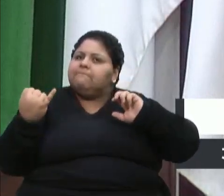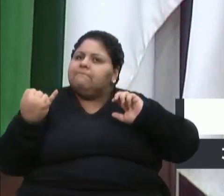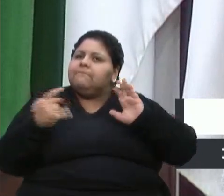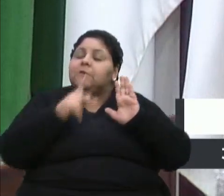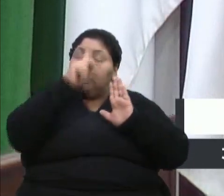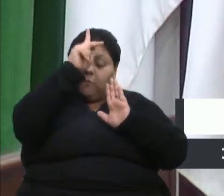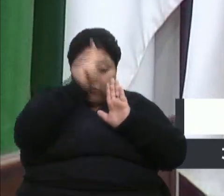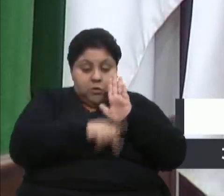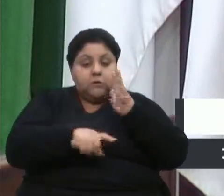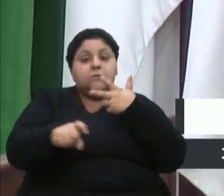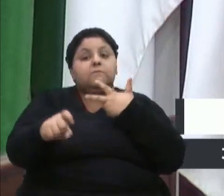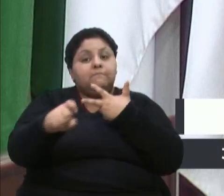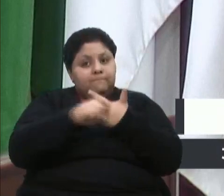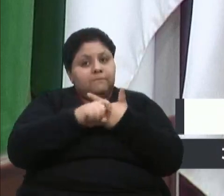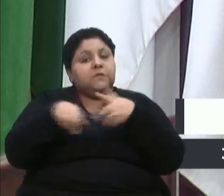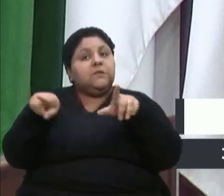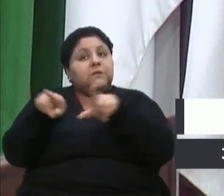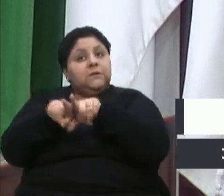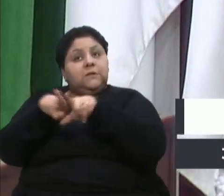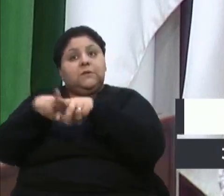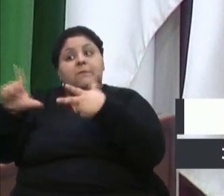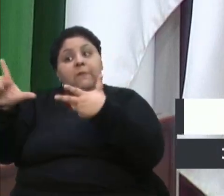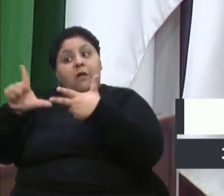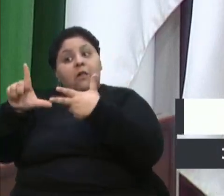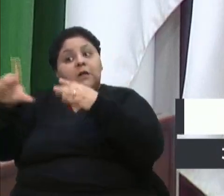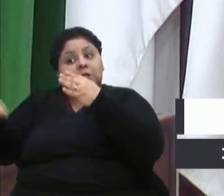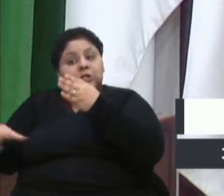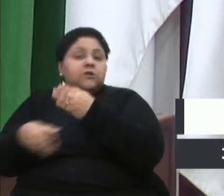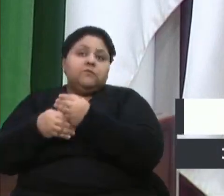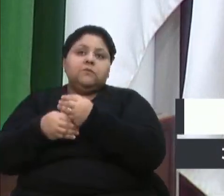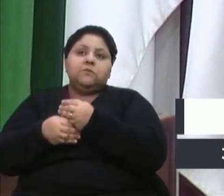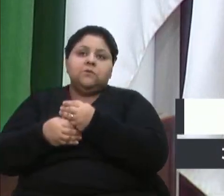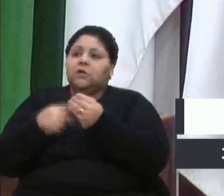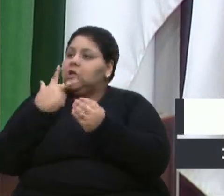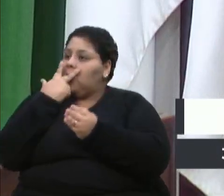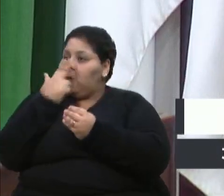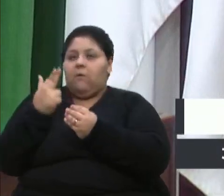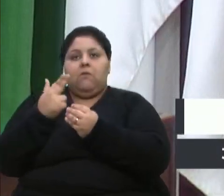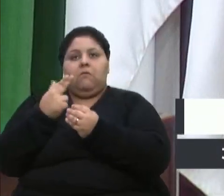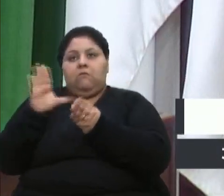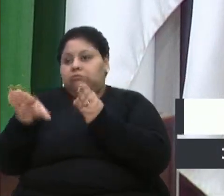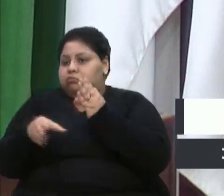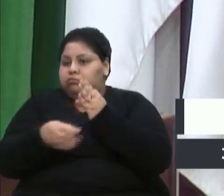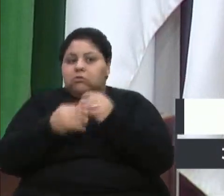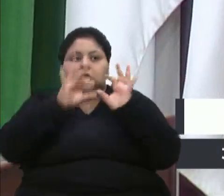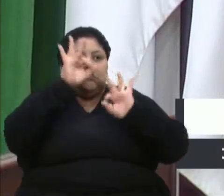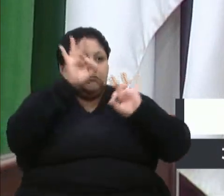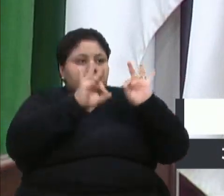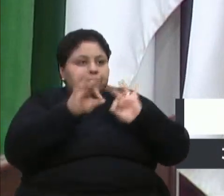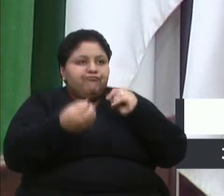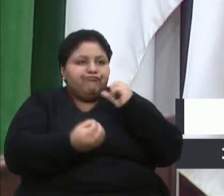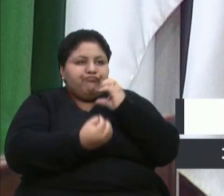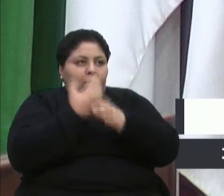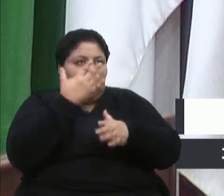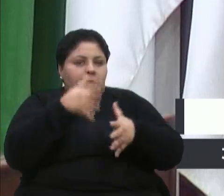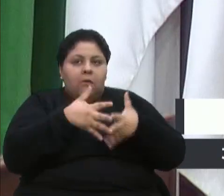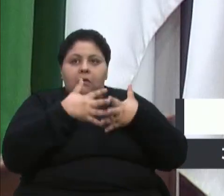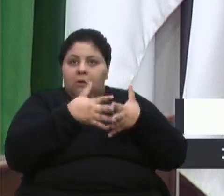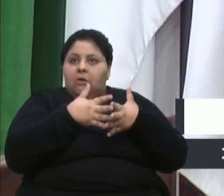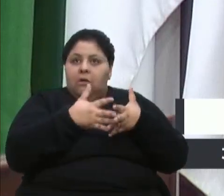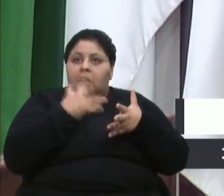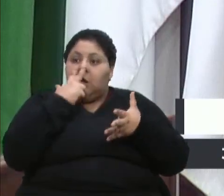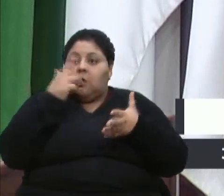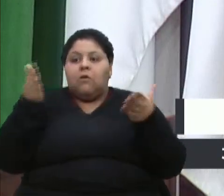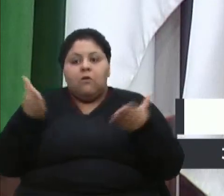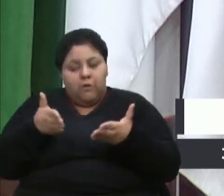cabe ao Executivo, como cabe ao Legislativo as emendas. Emendas bem elaboradas, emendas que não gerem a confusão que a gente viu gerar aqui hoje, mas